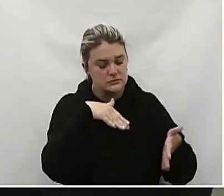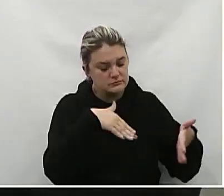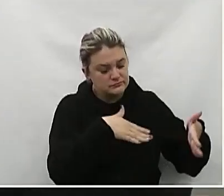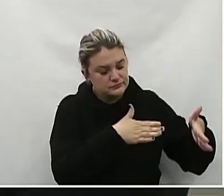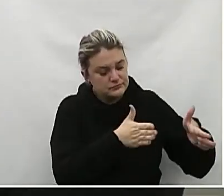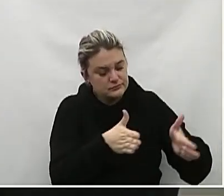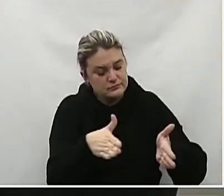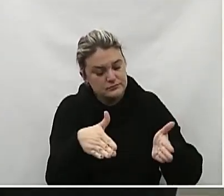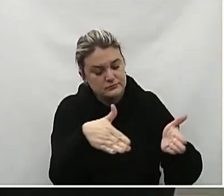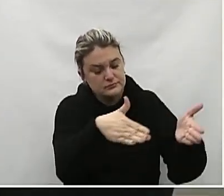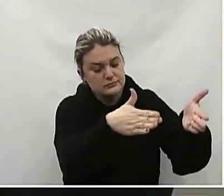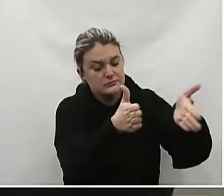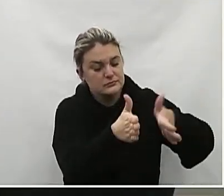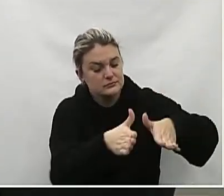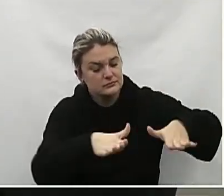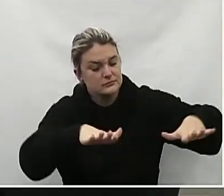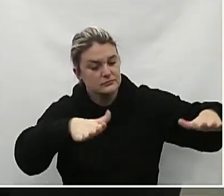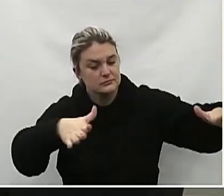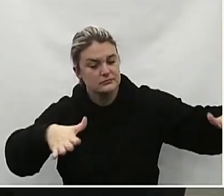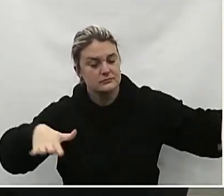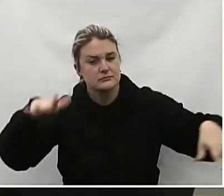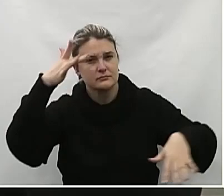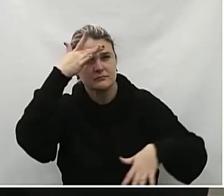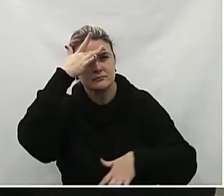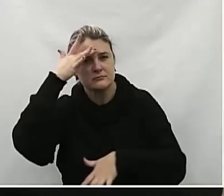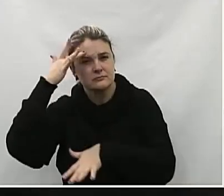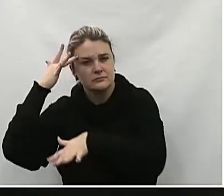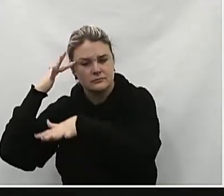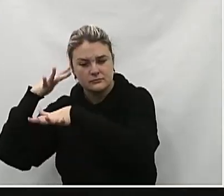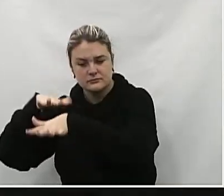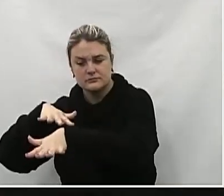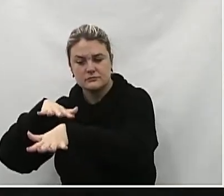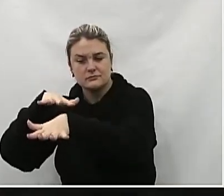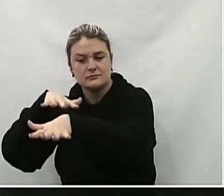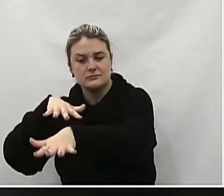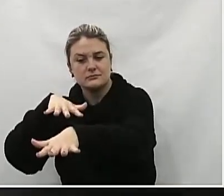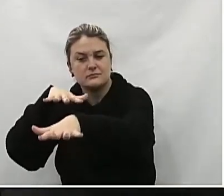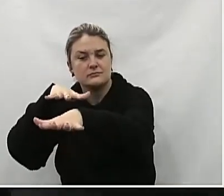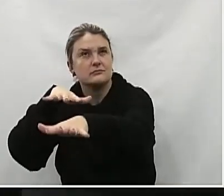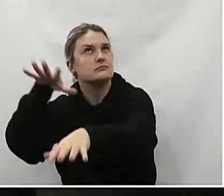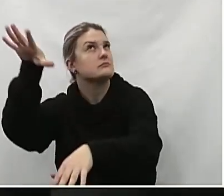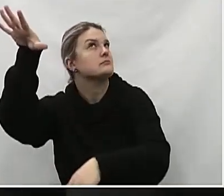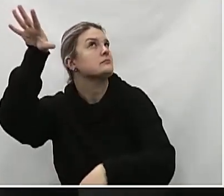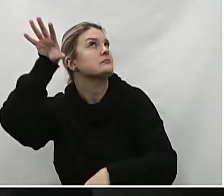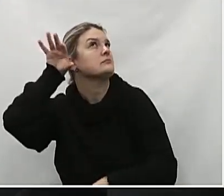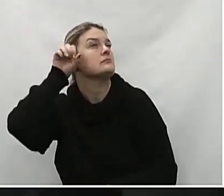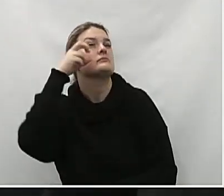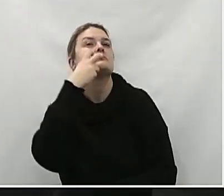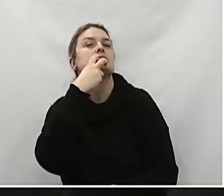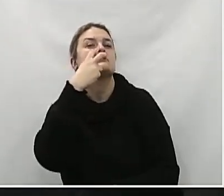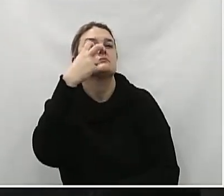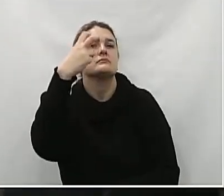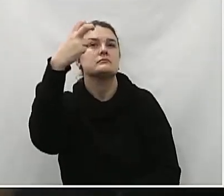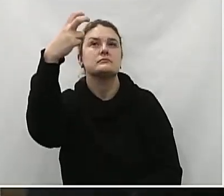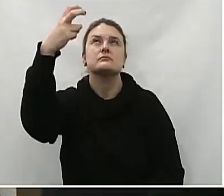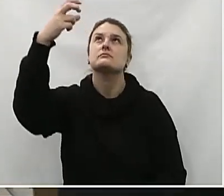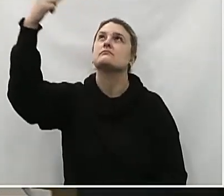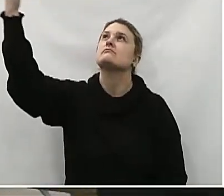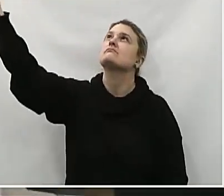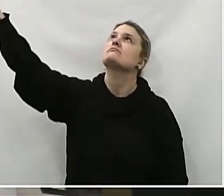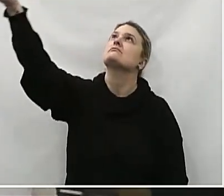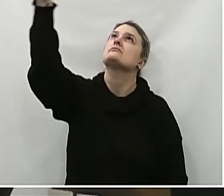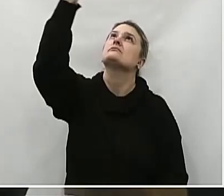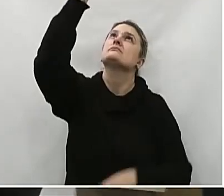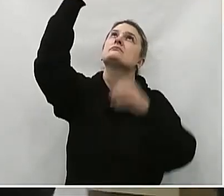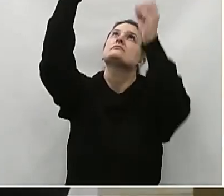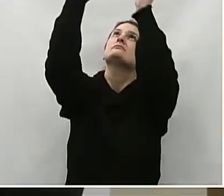Ouvindo em pirancas marges plácidas, um povo heróico, prato returbante, e o sol